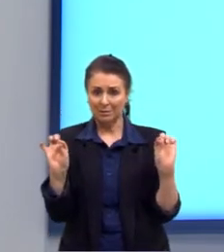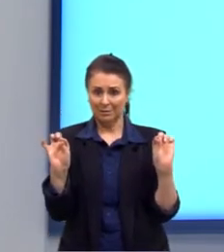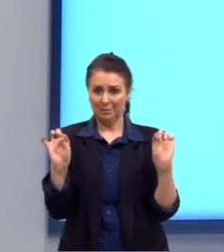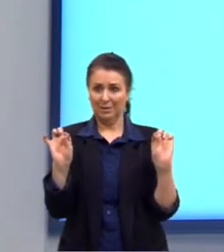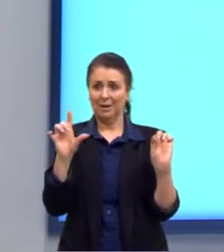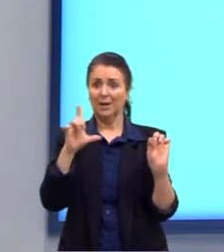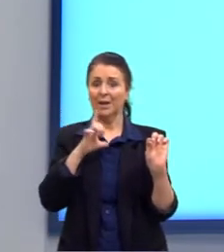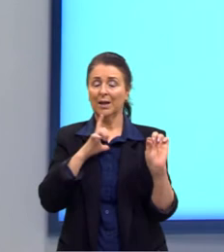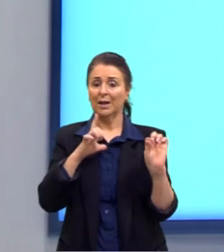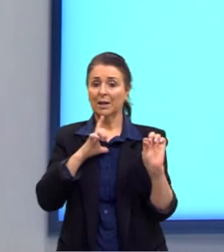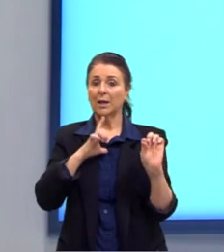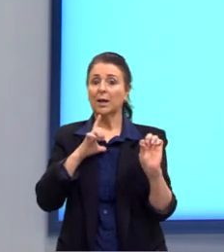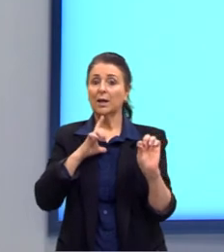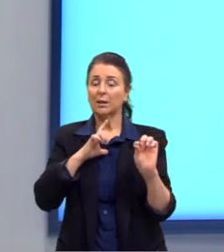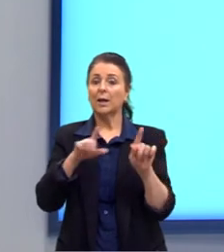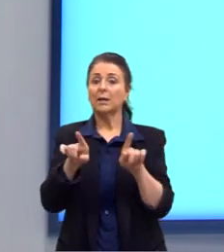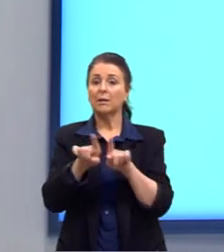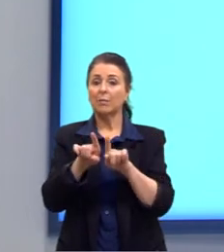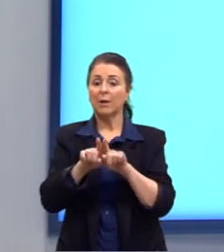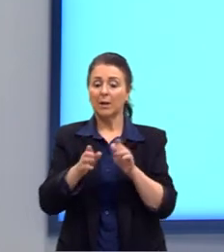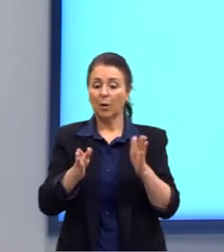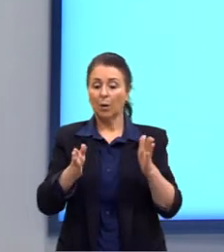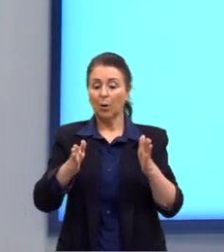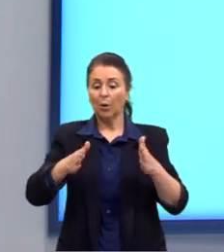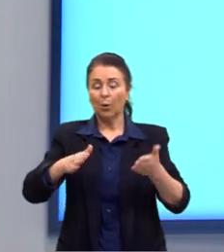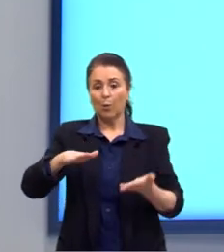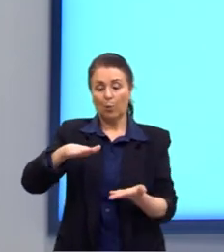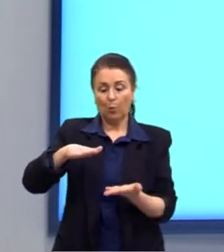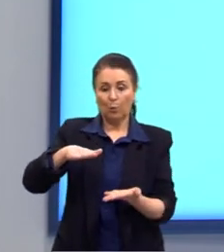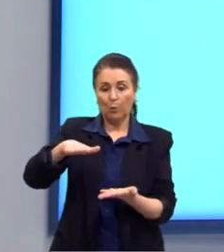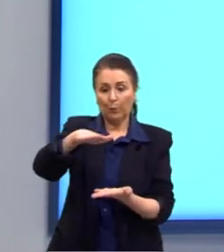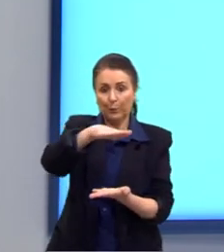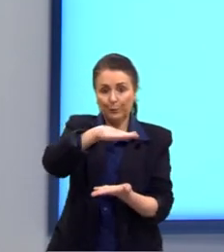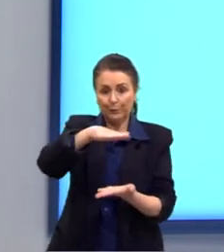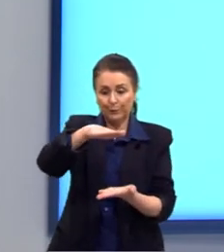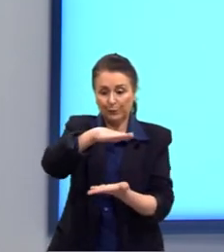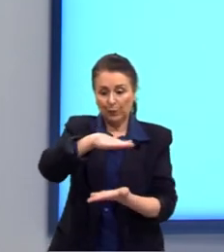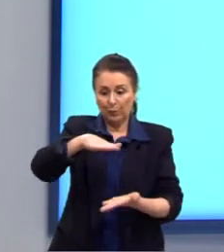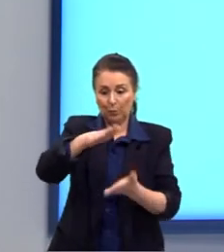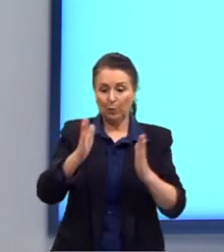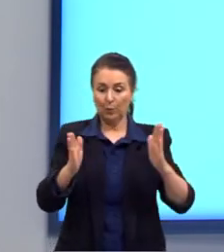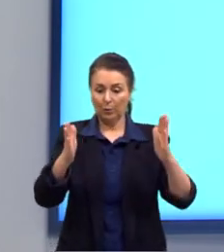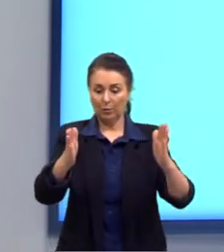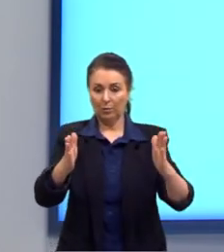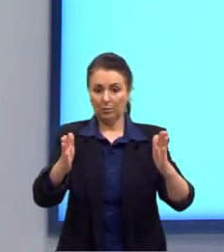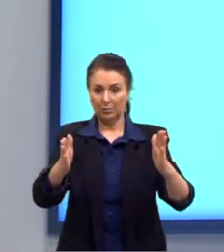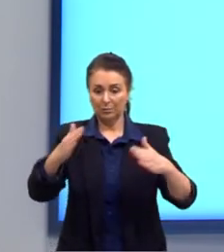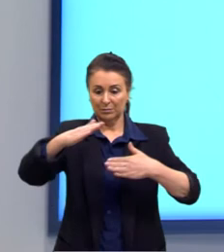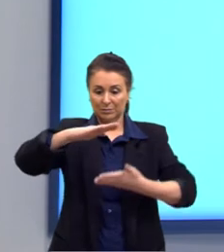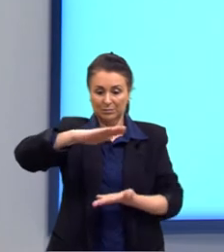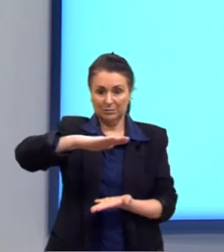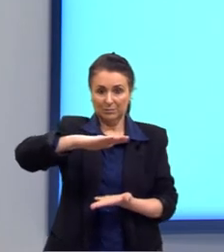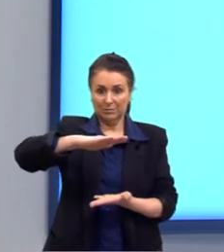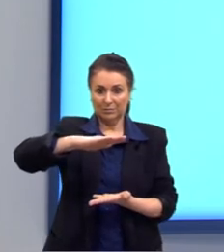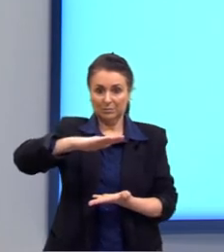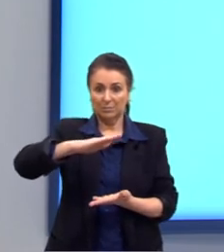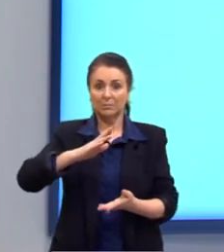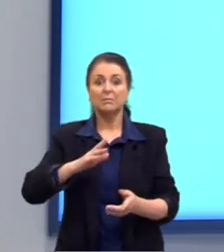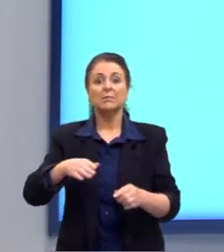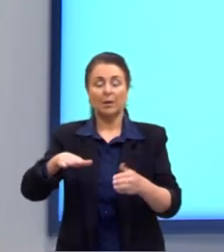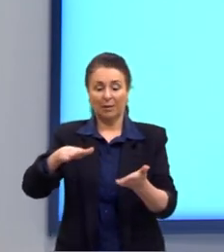temos um cubo aqui nessa imagem, tá? Esse cubo também nós conseguimos encontrar as faces, então,